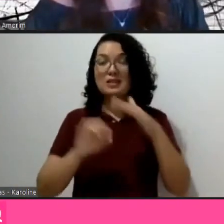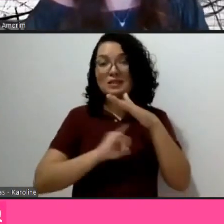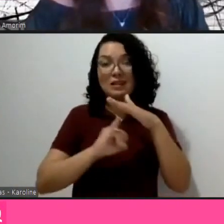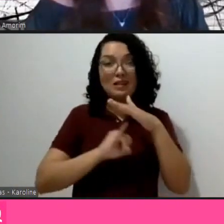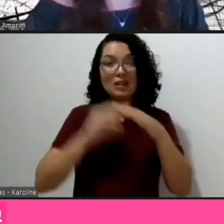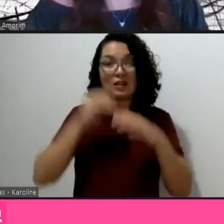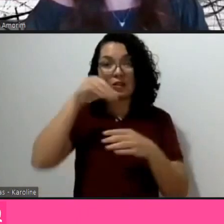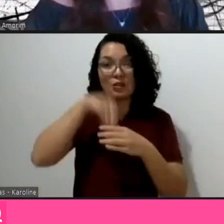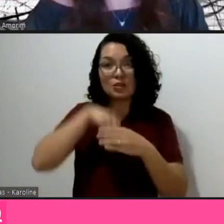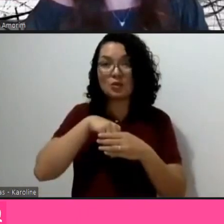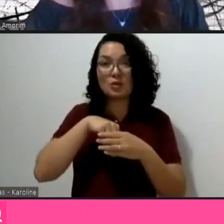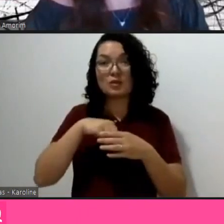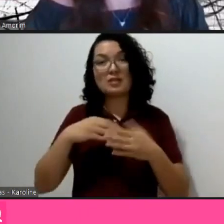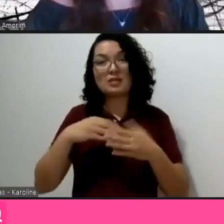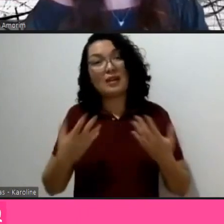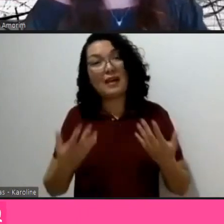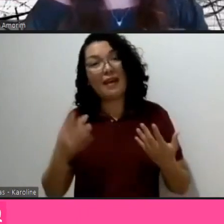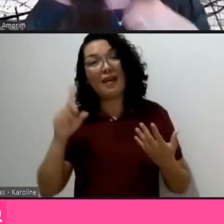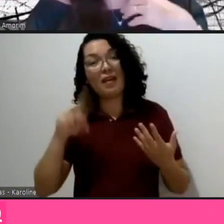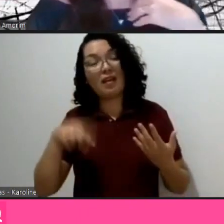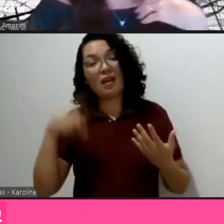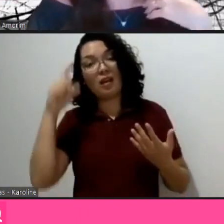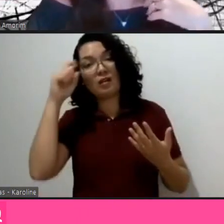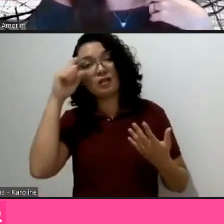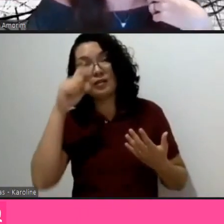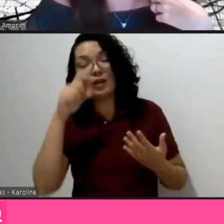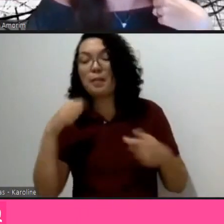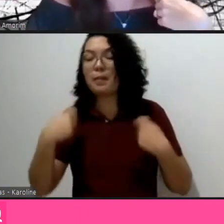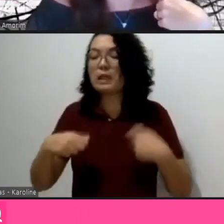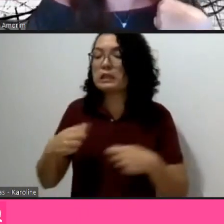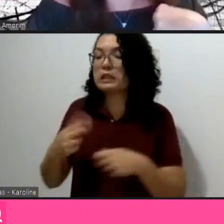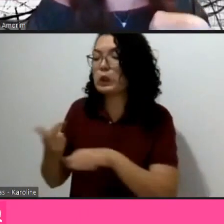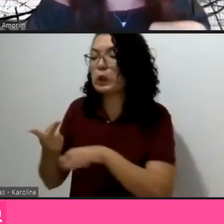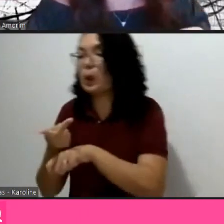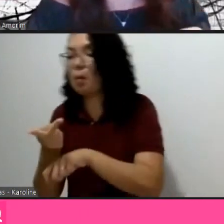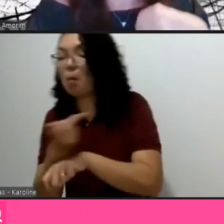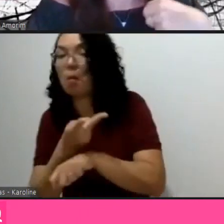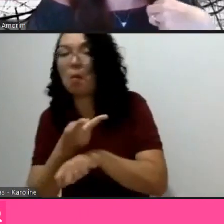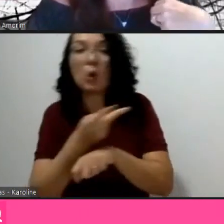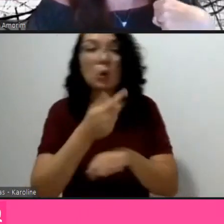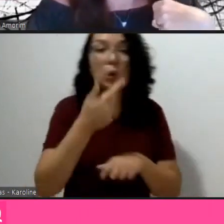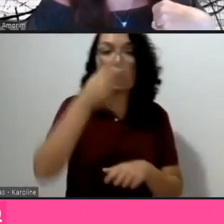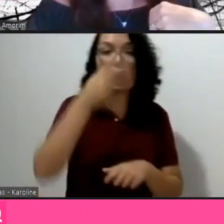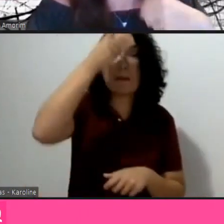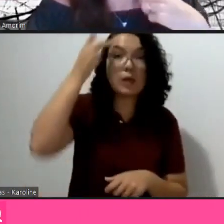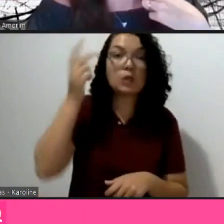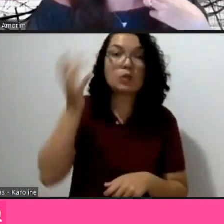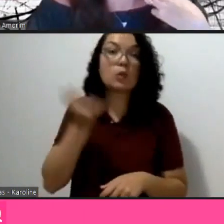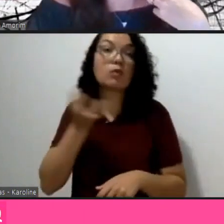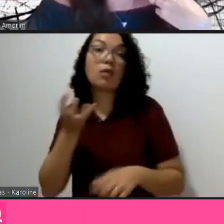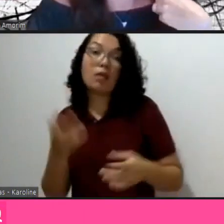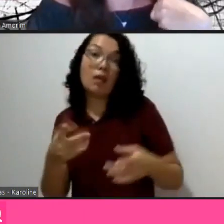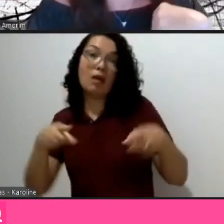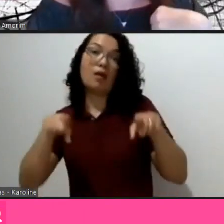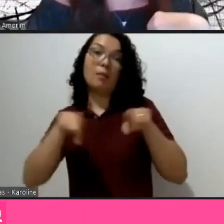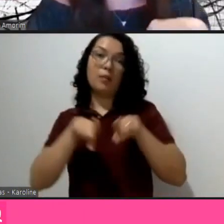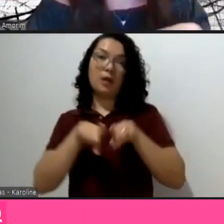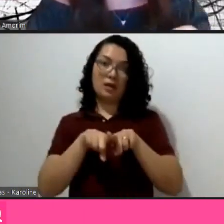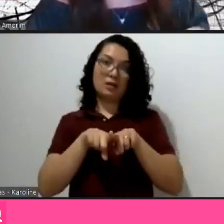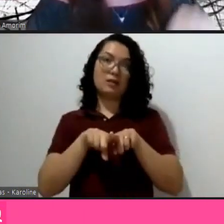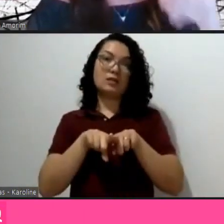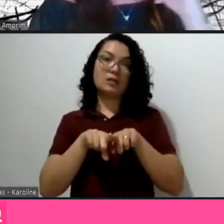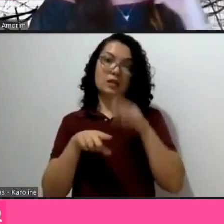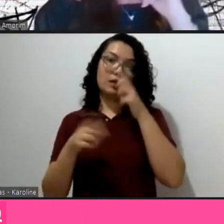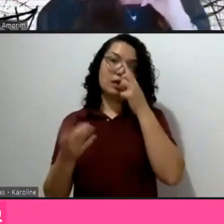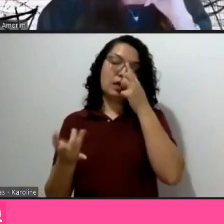ir lá atrás de outra pessoa física interessada em fazer uma parceria, e a floresta do IC